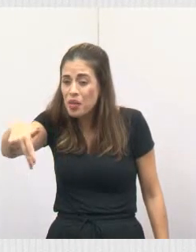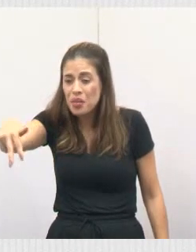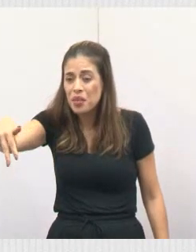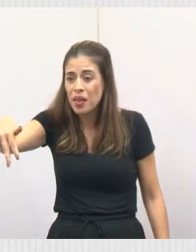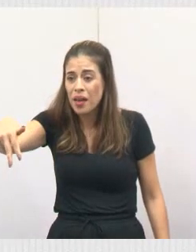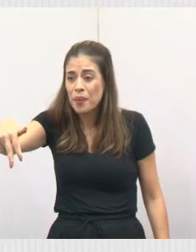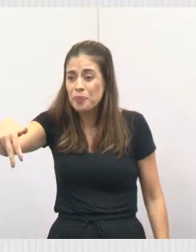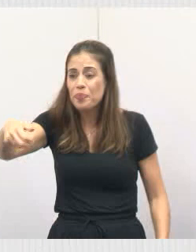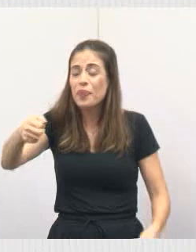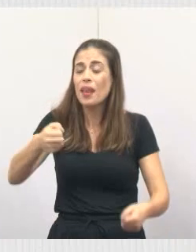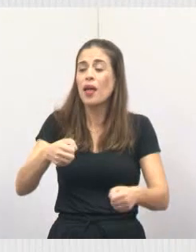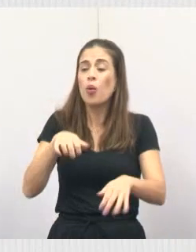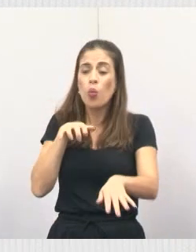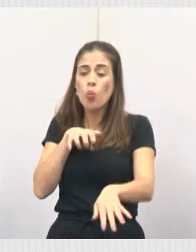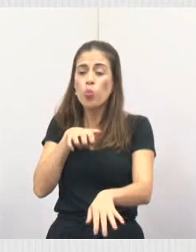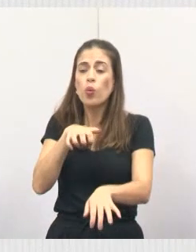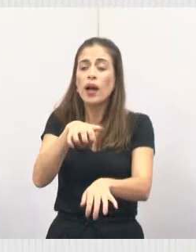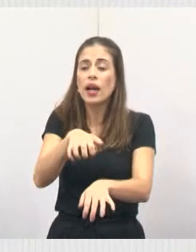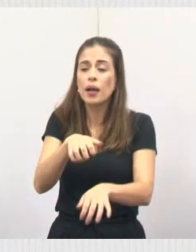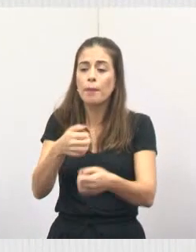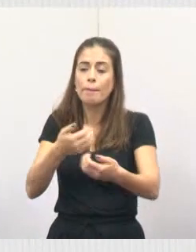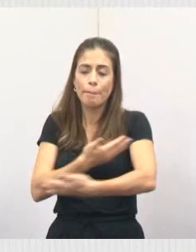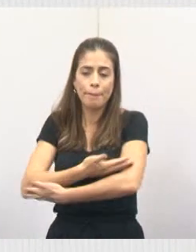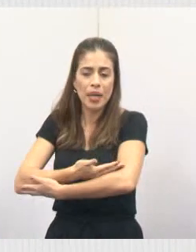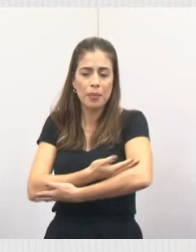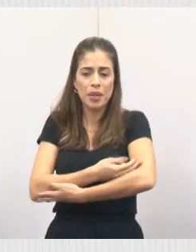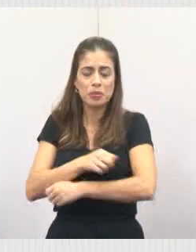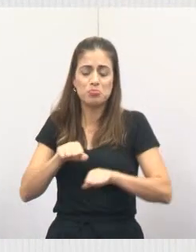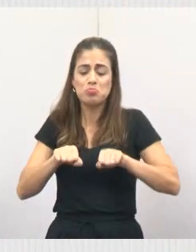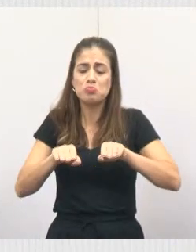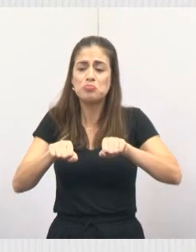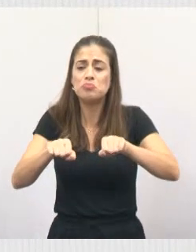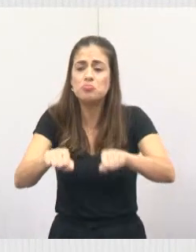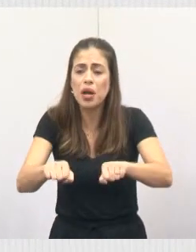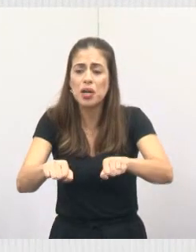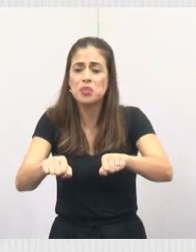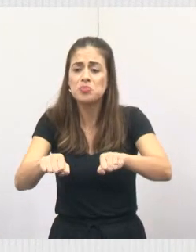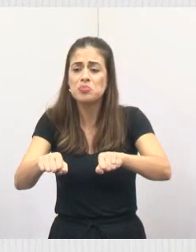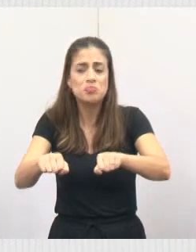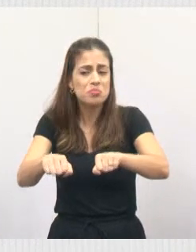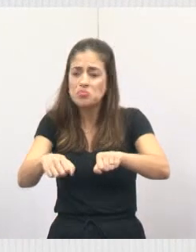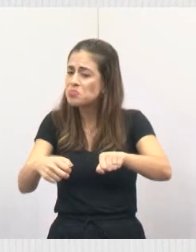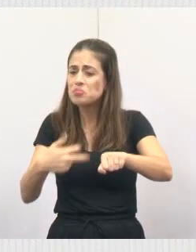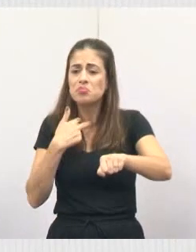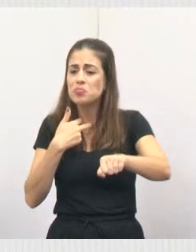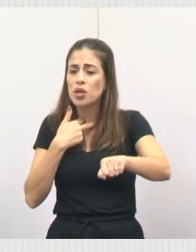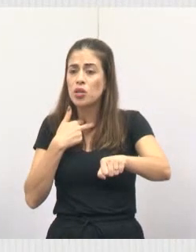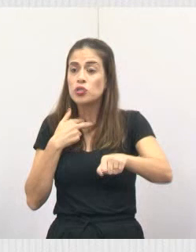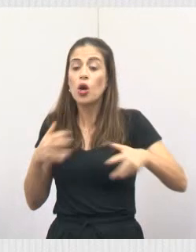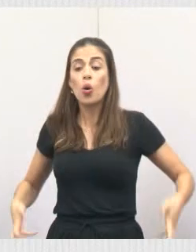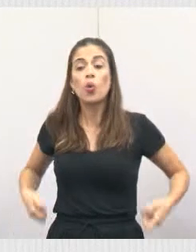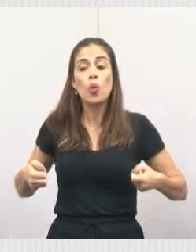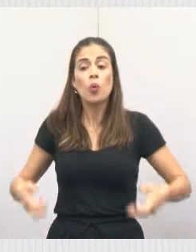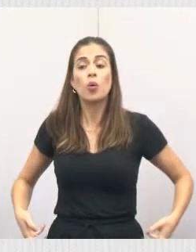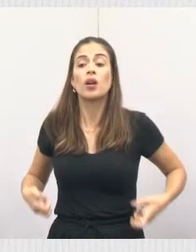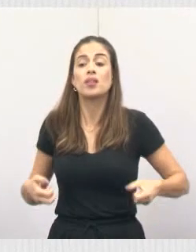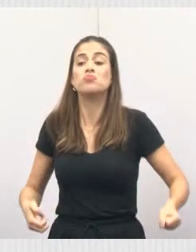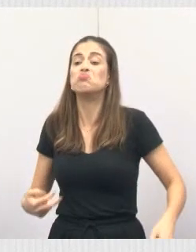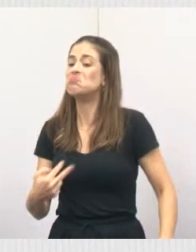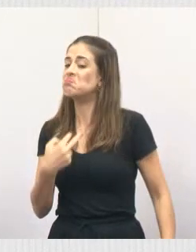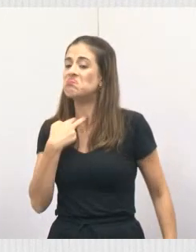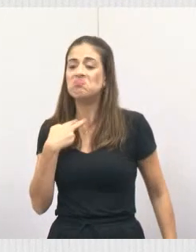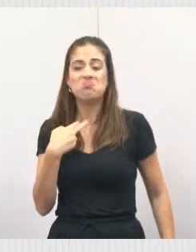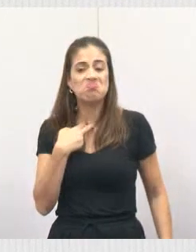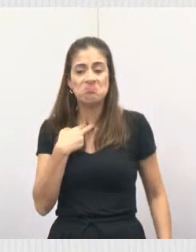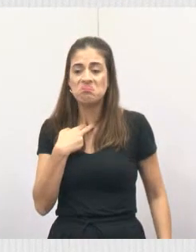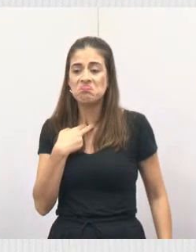carrinho de bebê passar por ali. E também uma pessoa, um cadeirante também, ou uma pessoa com uma mobilidade